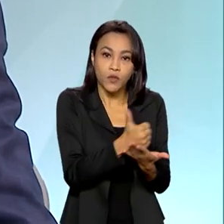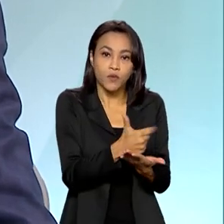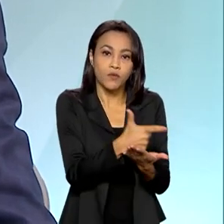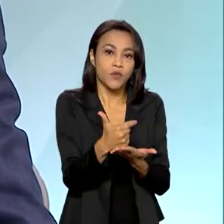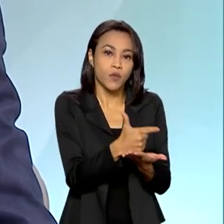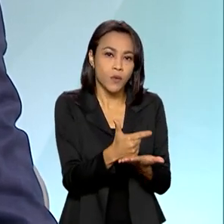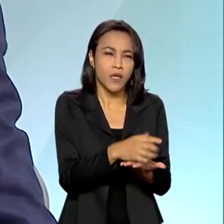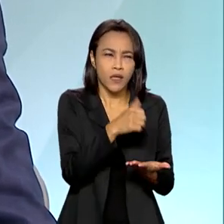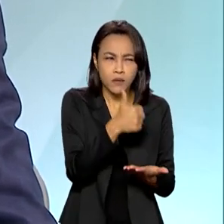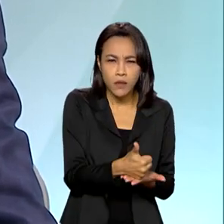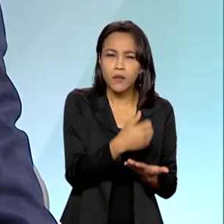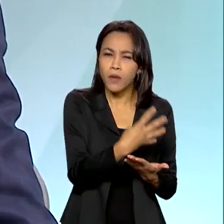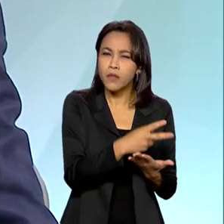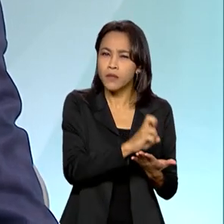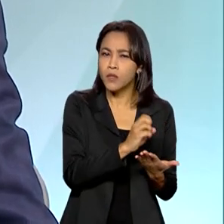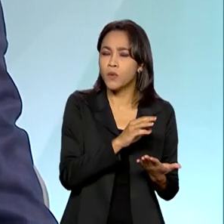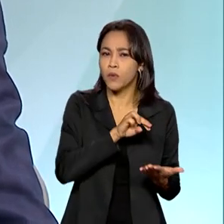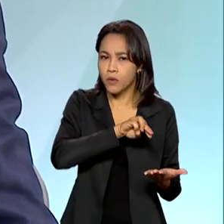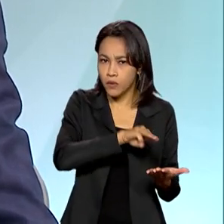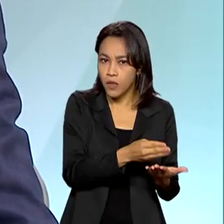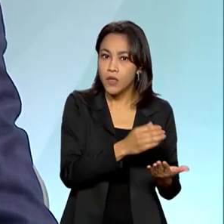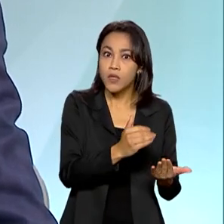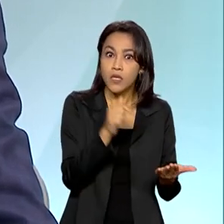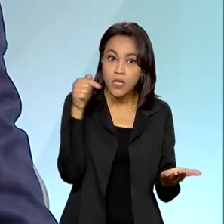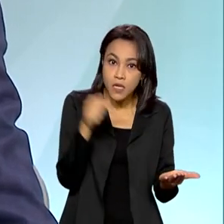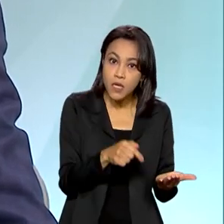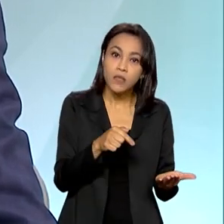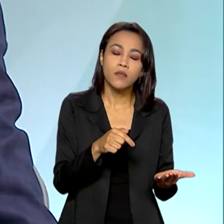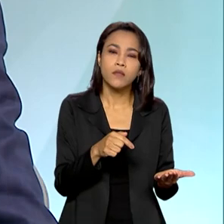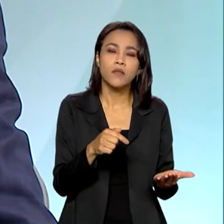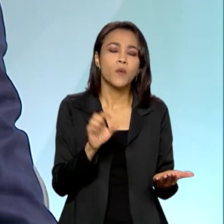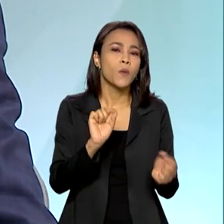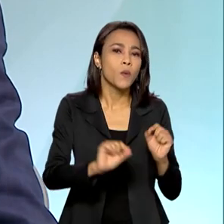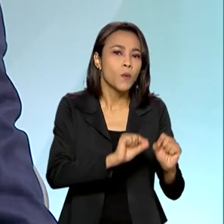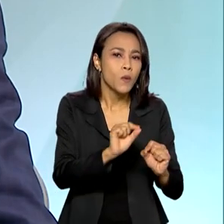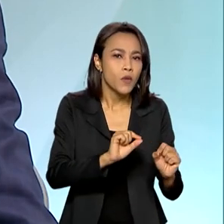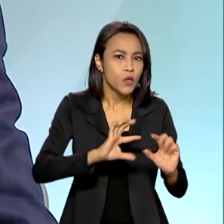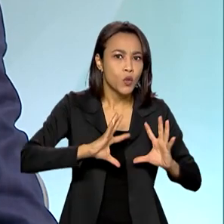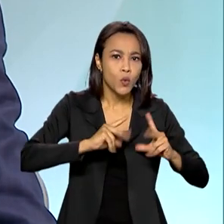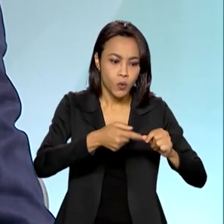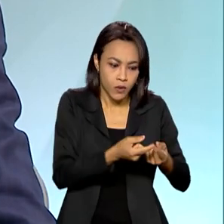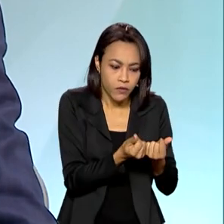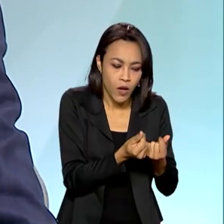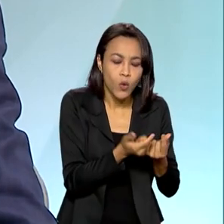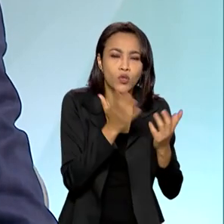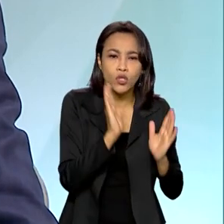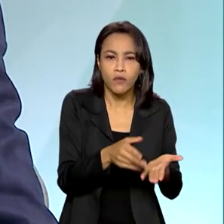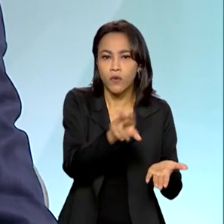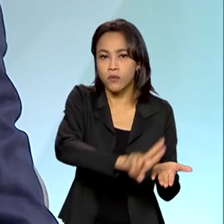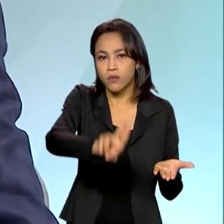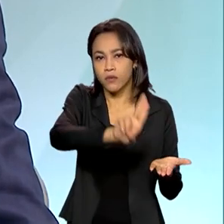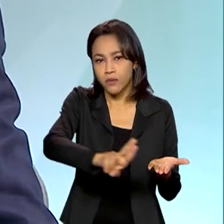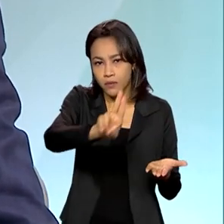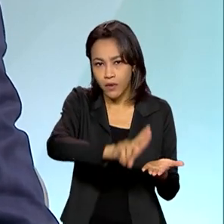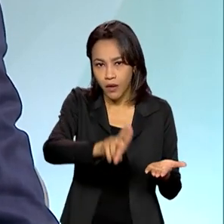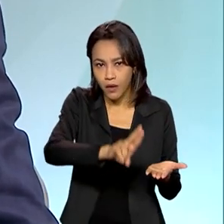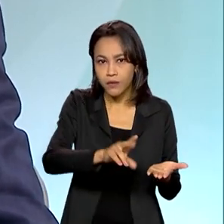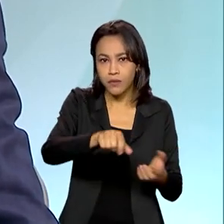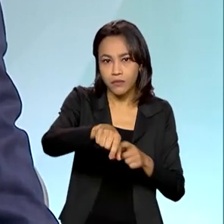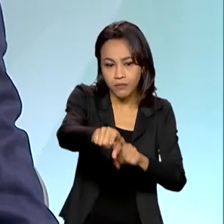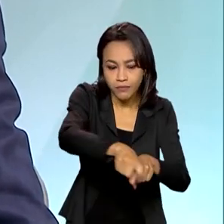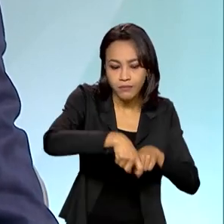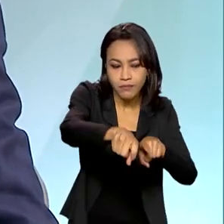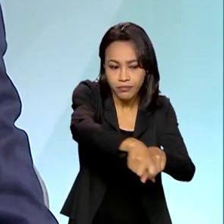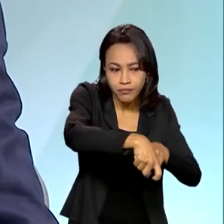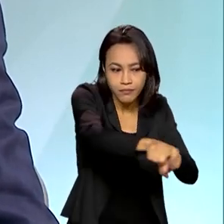inicial era de 145 bilhões, dos quais praticamente todo esse valor já foi empregado na safra agrícola